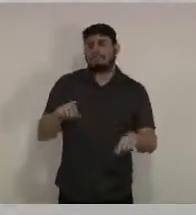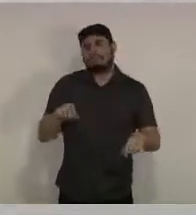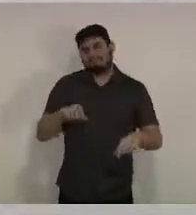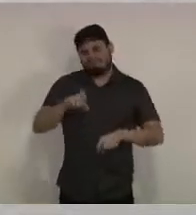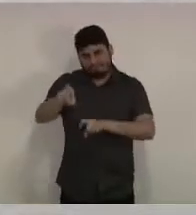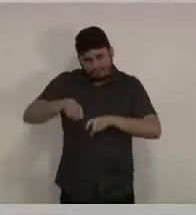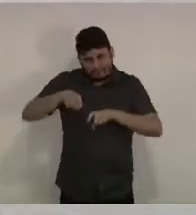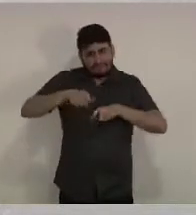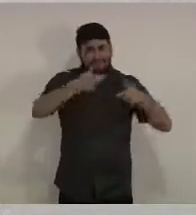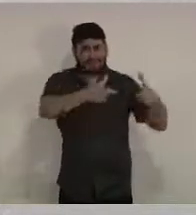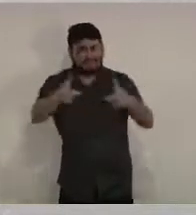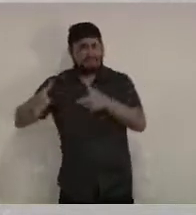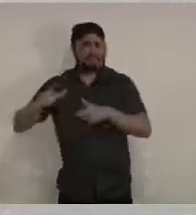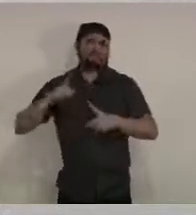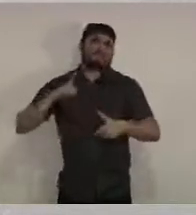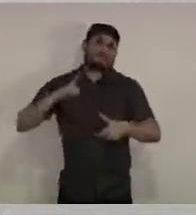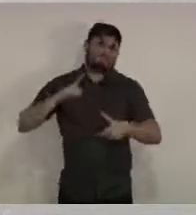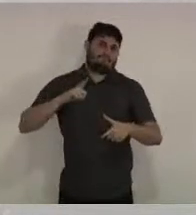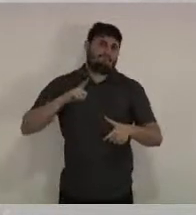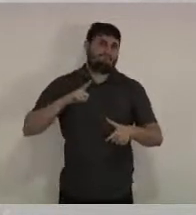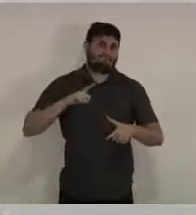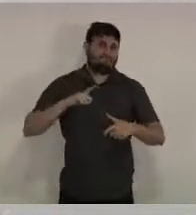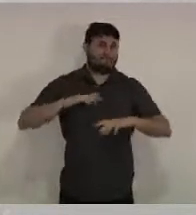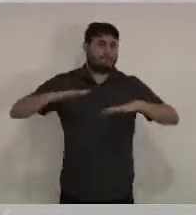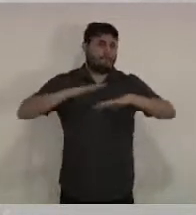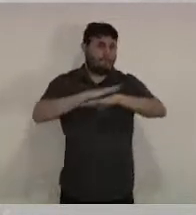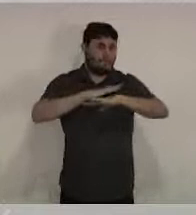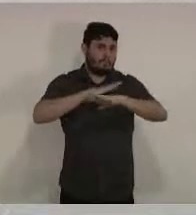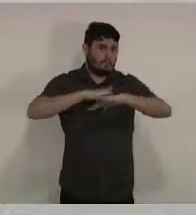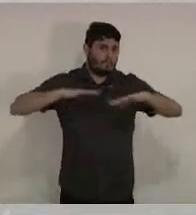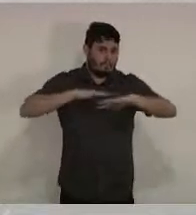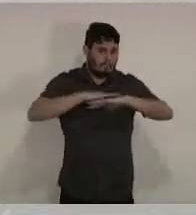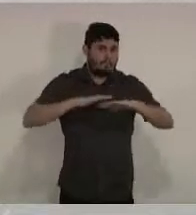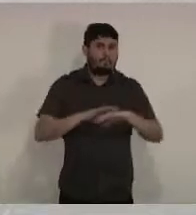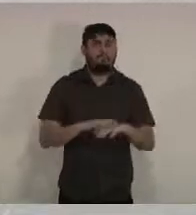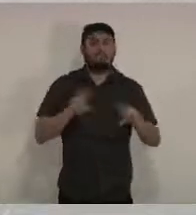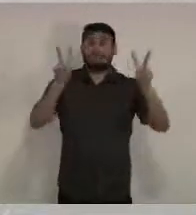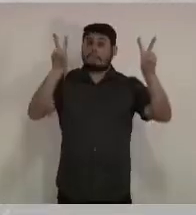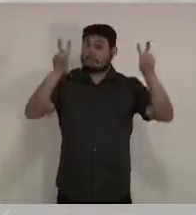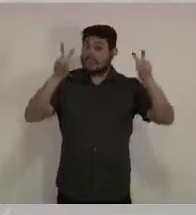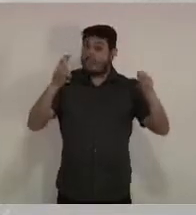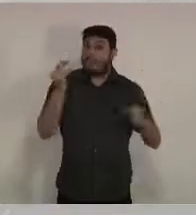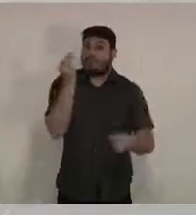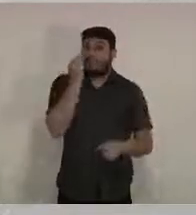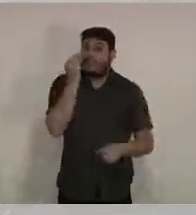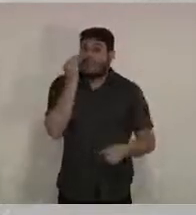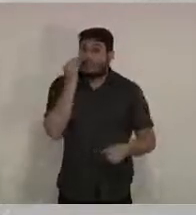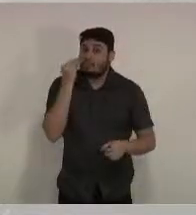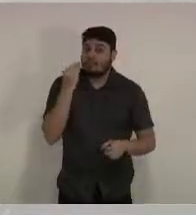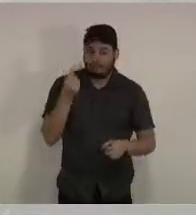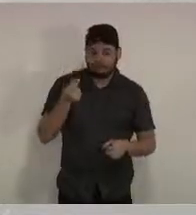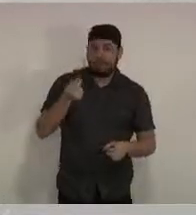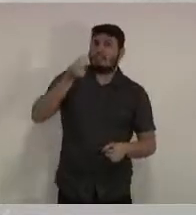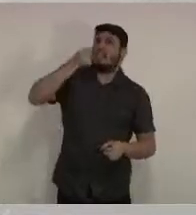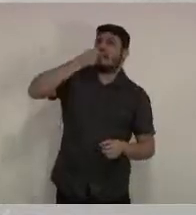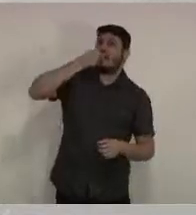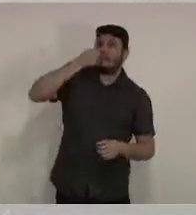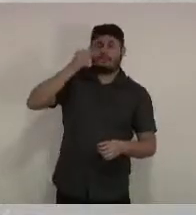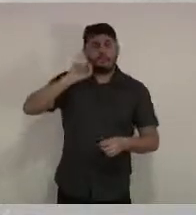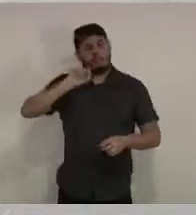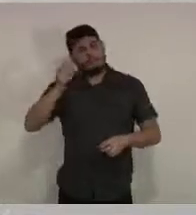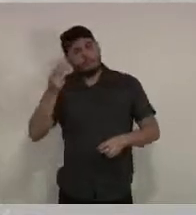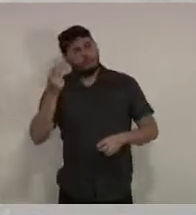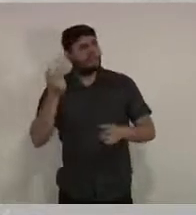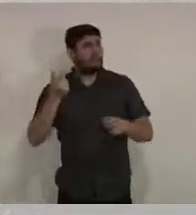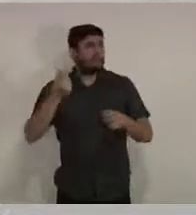Sobre a testagem, a realização de mil testes a cada, nesses primeiros 15 dias, para além daqueles que nós temos feito de maneira regular,